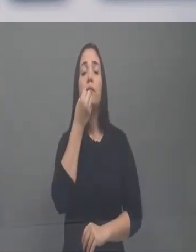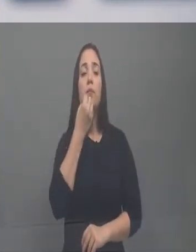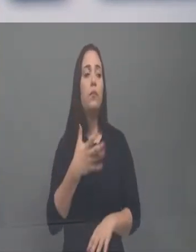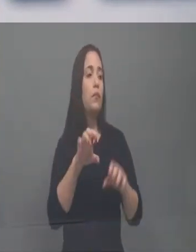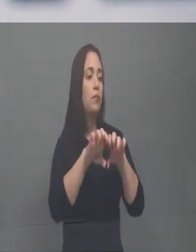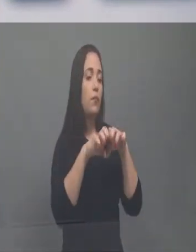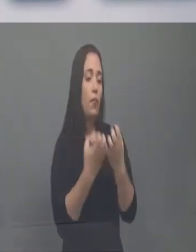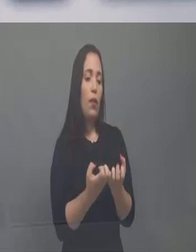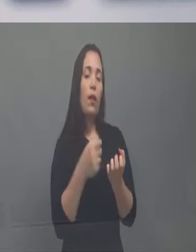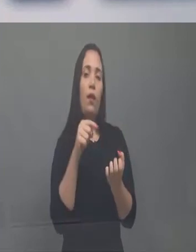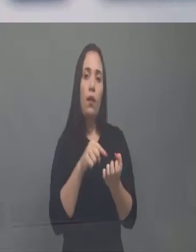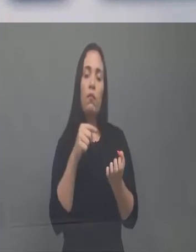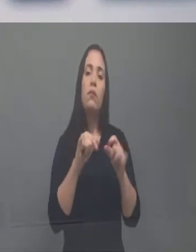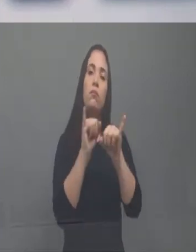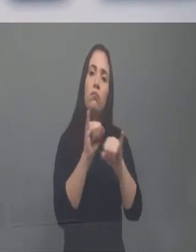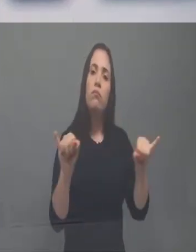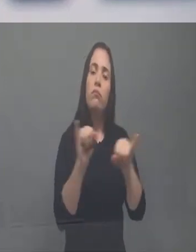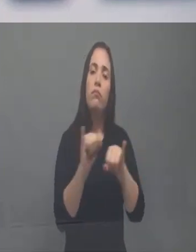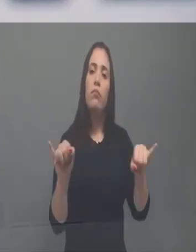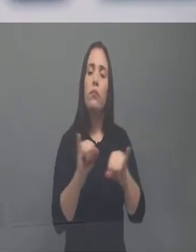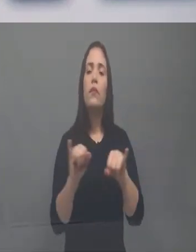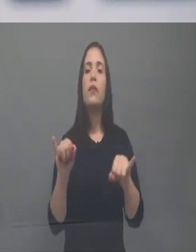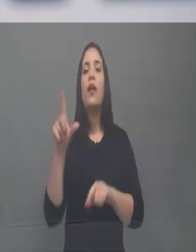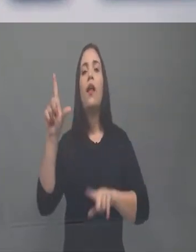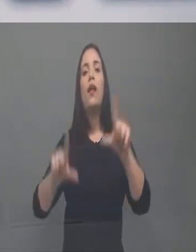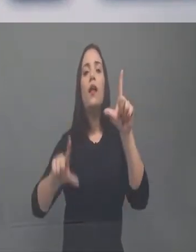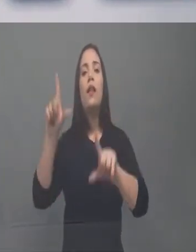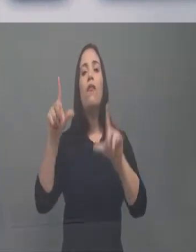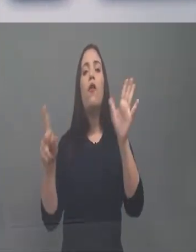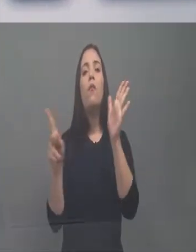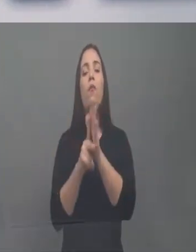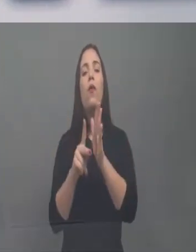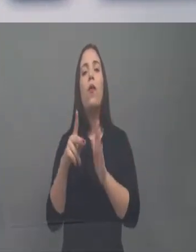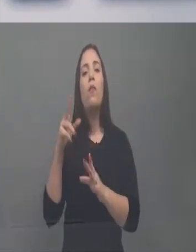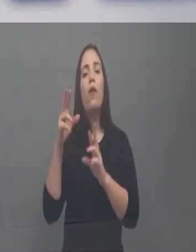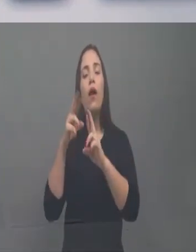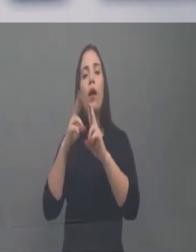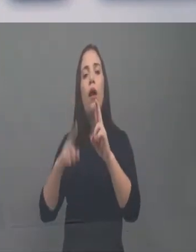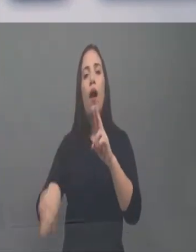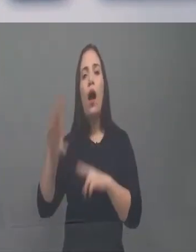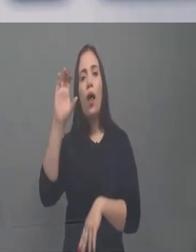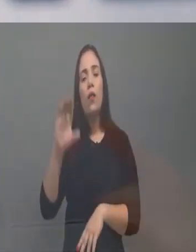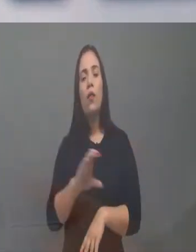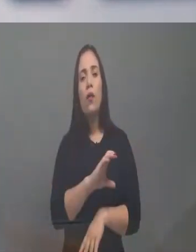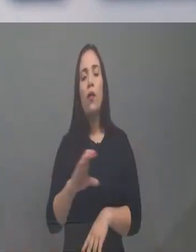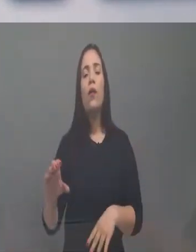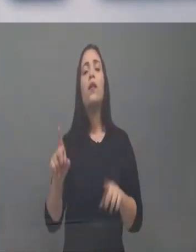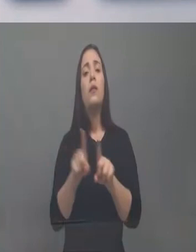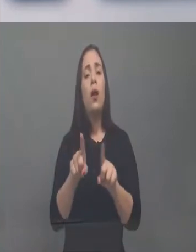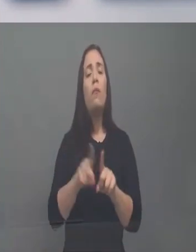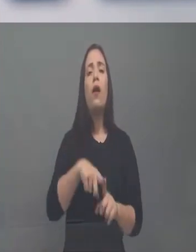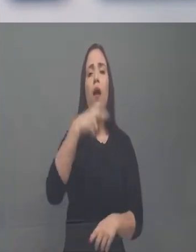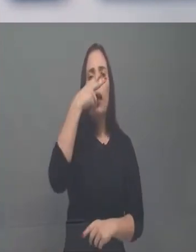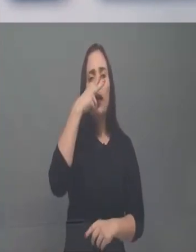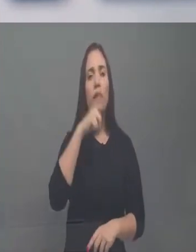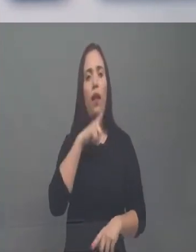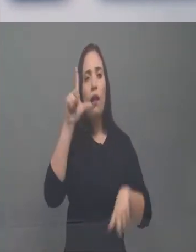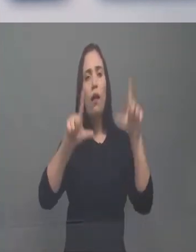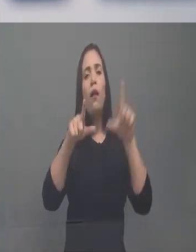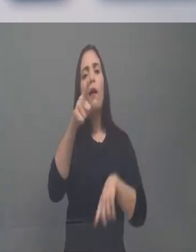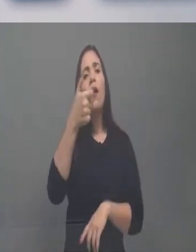Evangelizar, a TV Canção Nova, todos esses programas, TV Evangélica também, todos esses